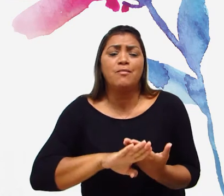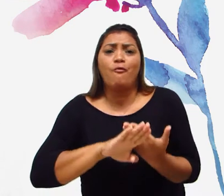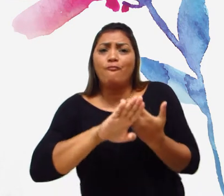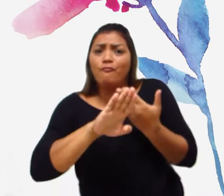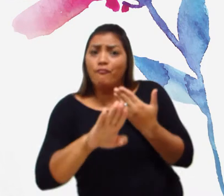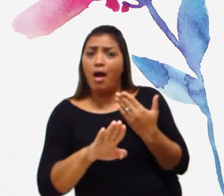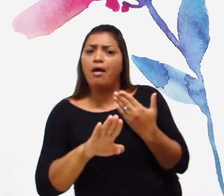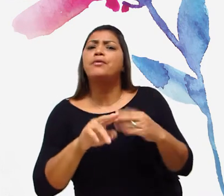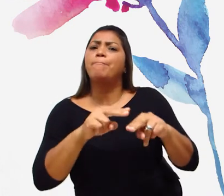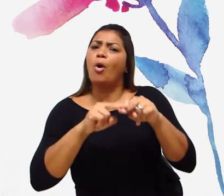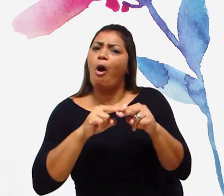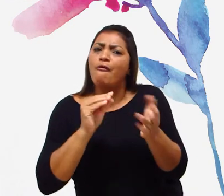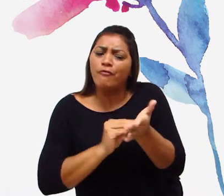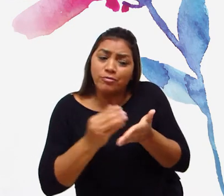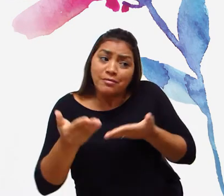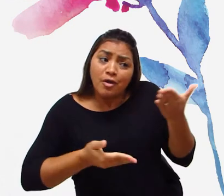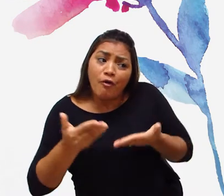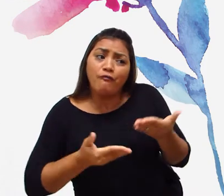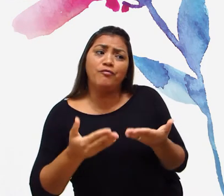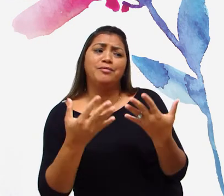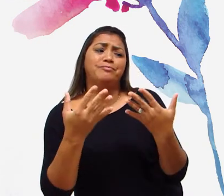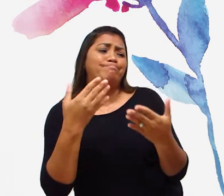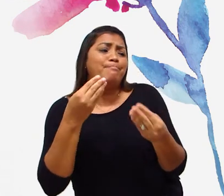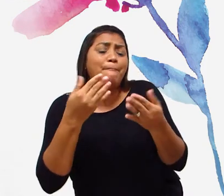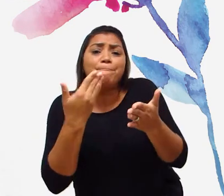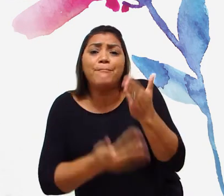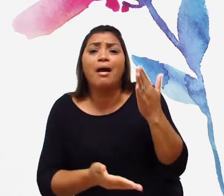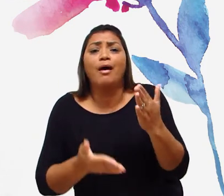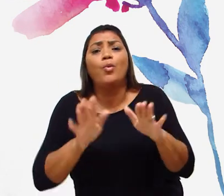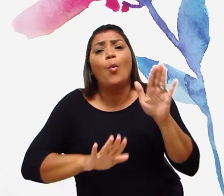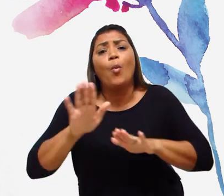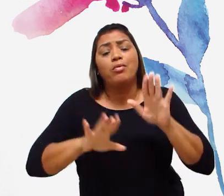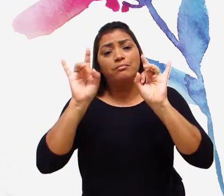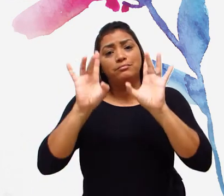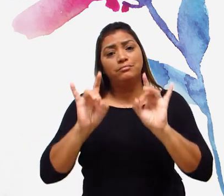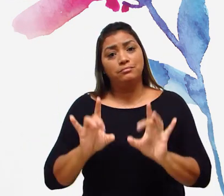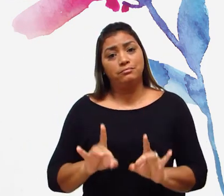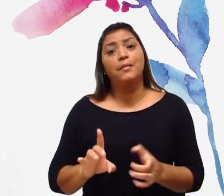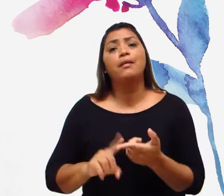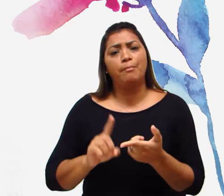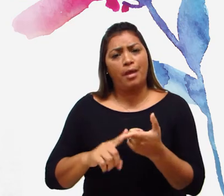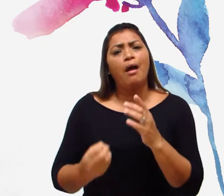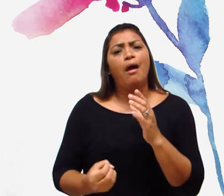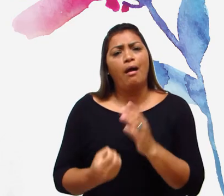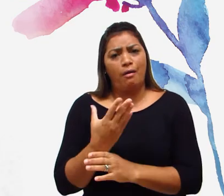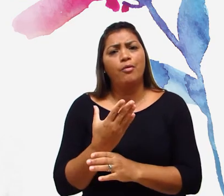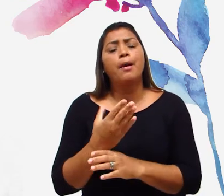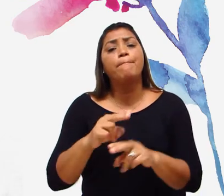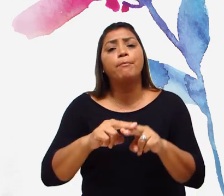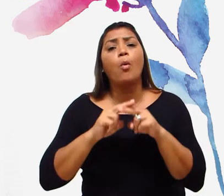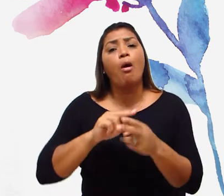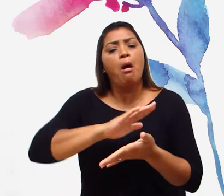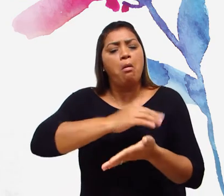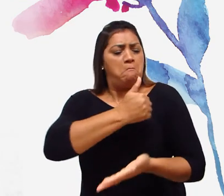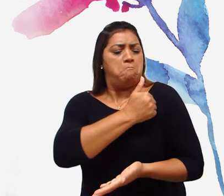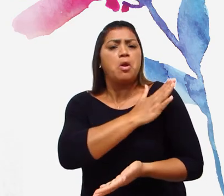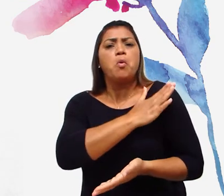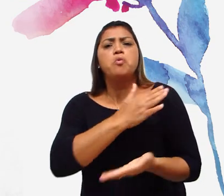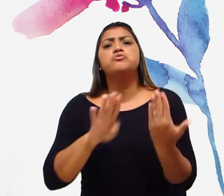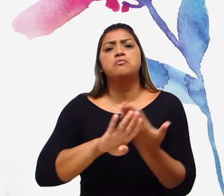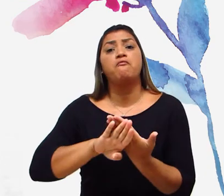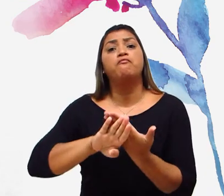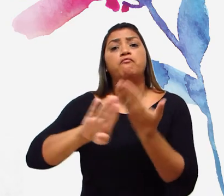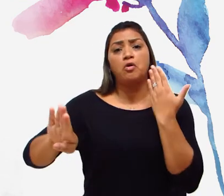essas meninas se afastem desse serviço, deixando de receberem cuidados específicos. De forma semelhante, devido ao